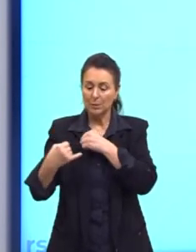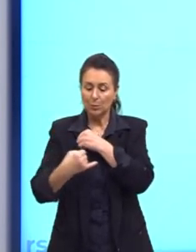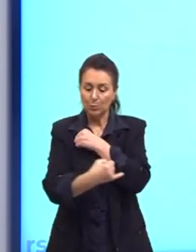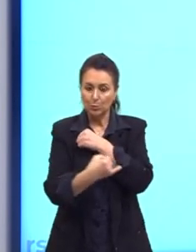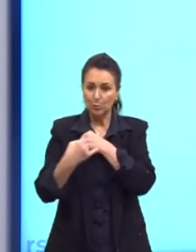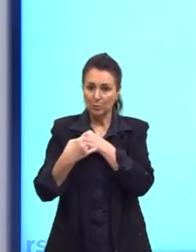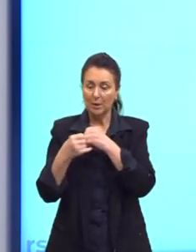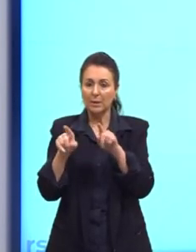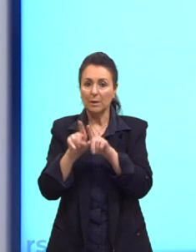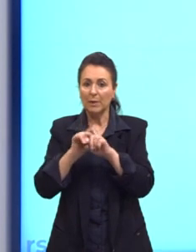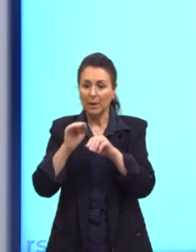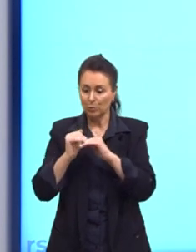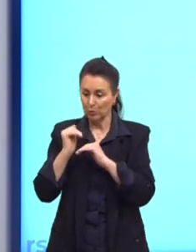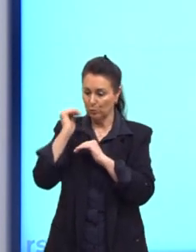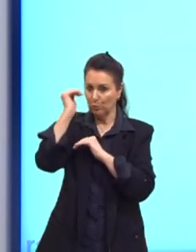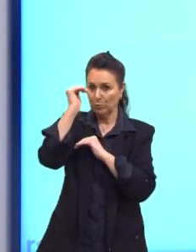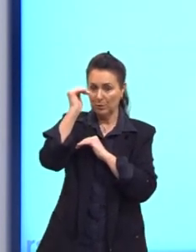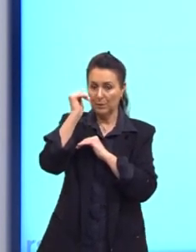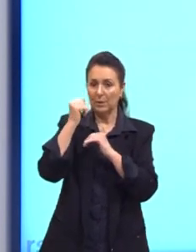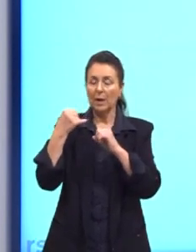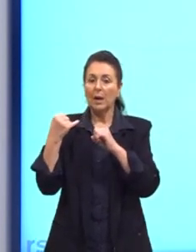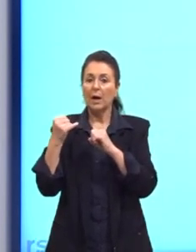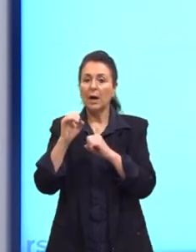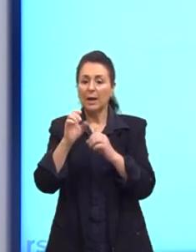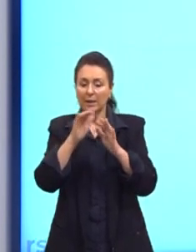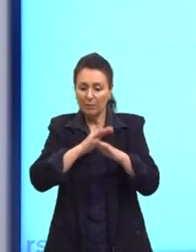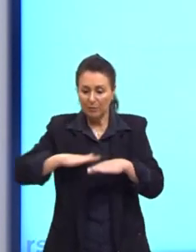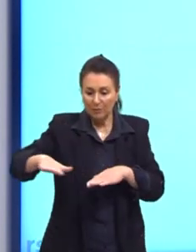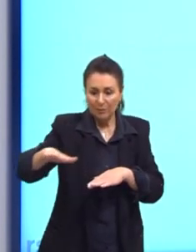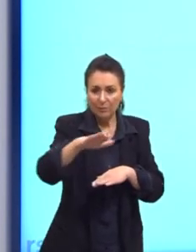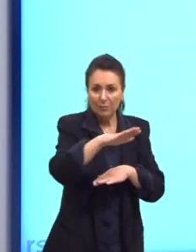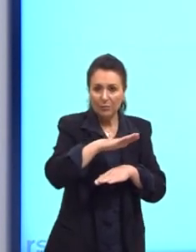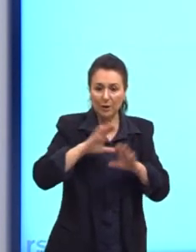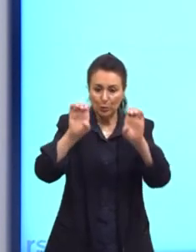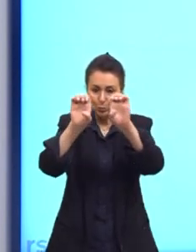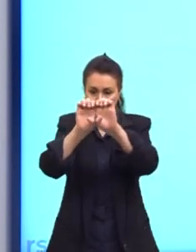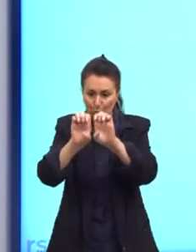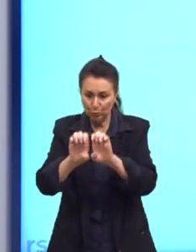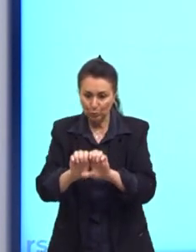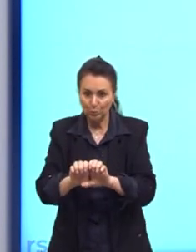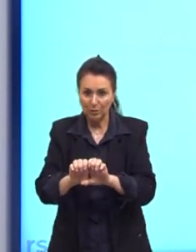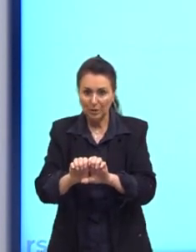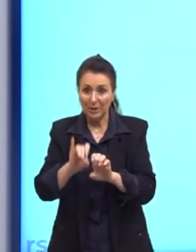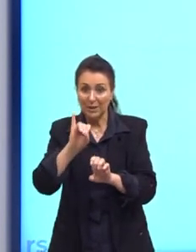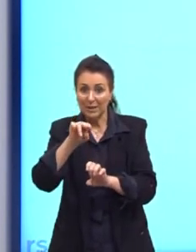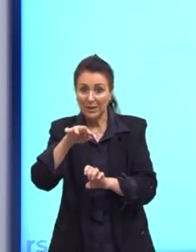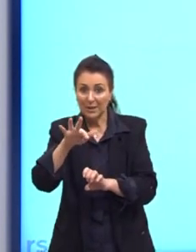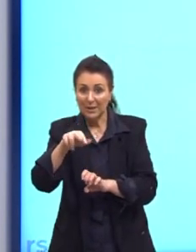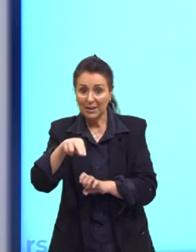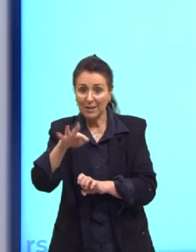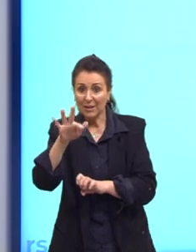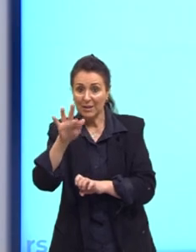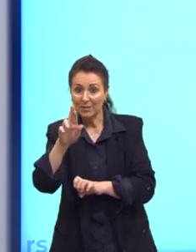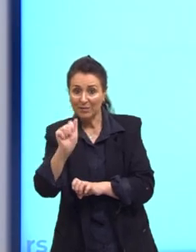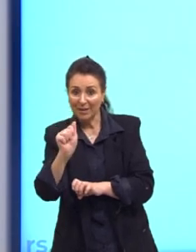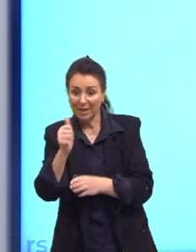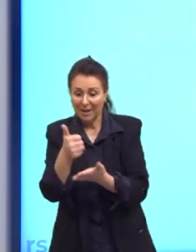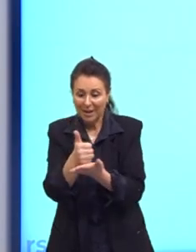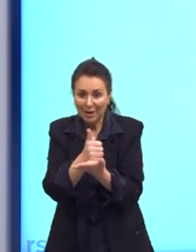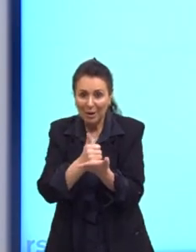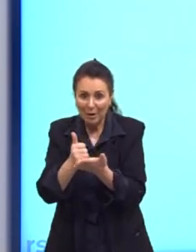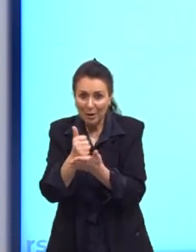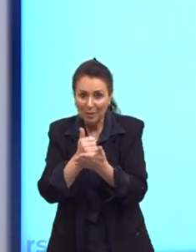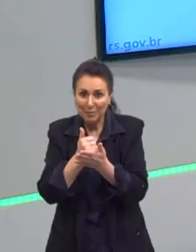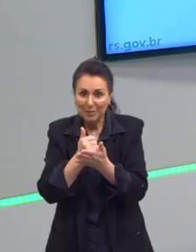superestrutura. A infraestrutura, imagine como se fosse um prédio, a infraestrutura é a base, a